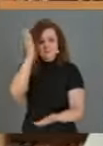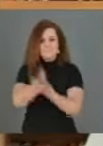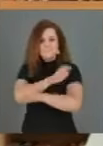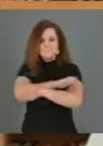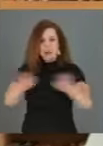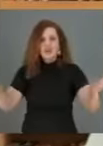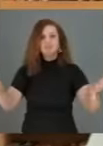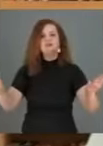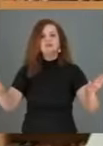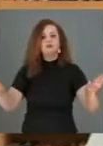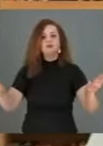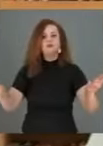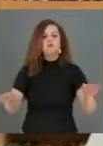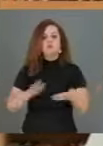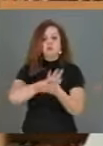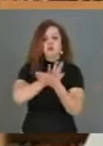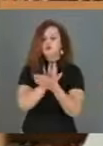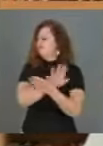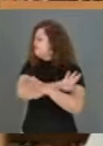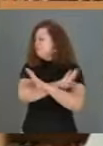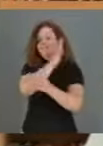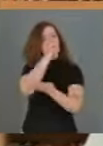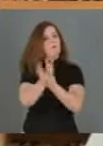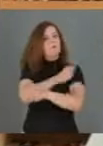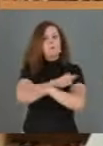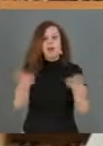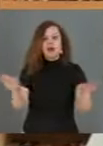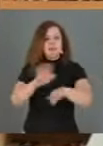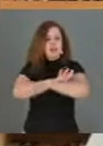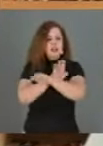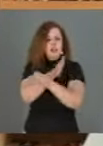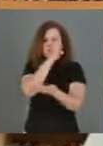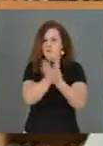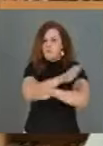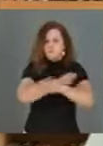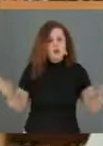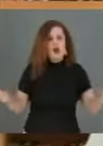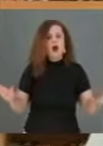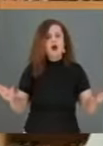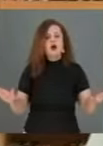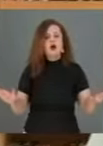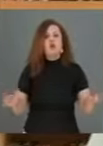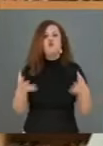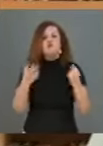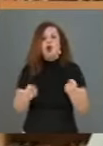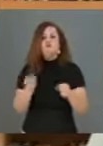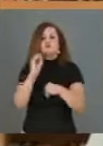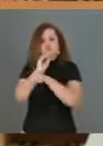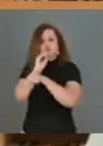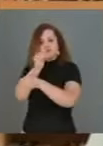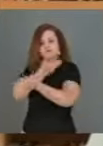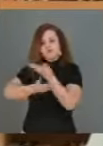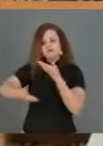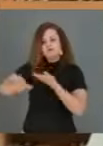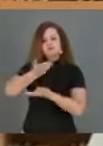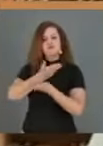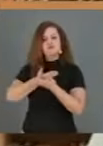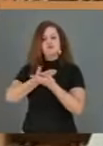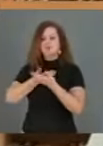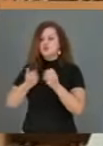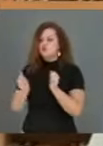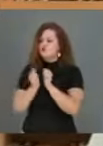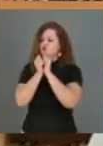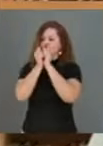basta aos preconceitos, basta ao racismo. É tempo de cuidar um dos outros, de dar as mãos.